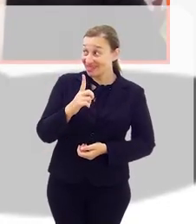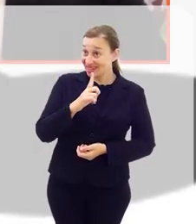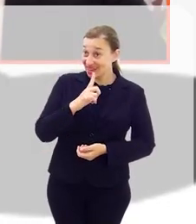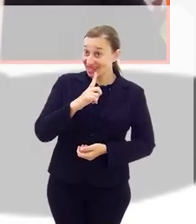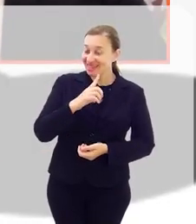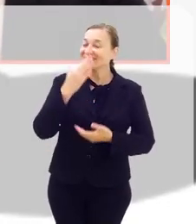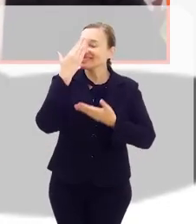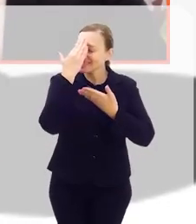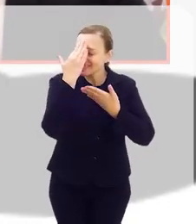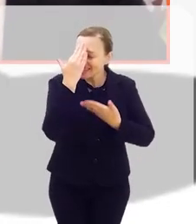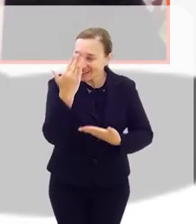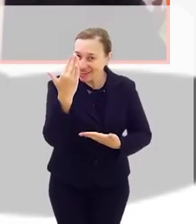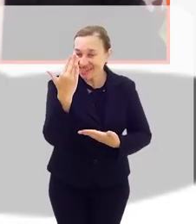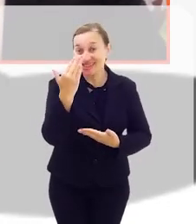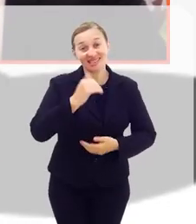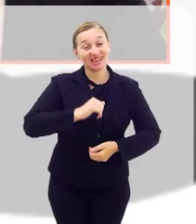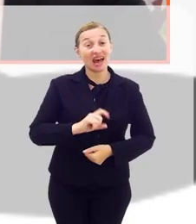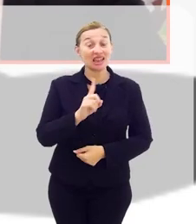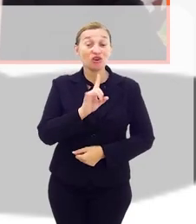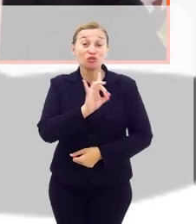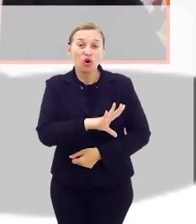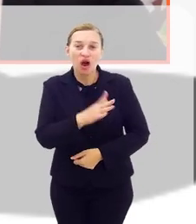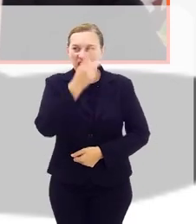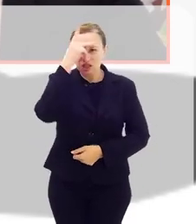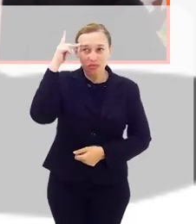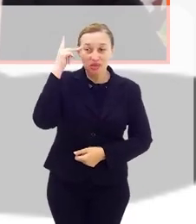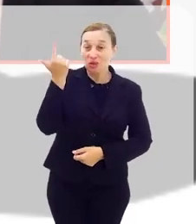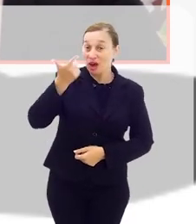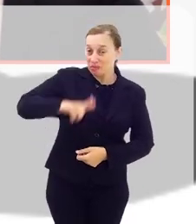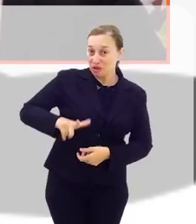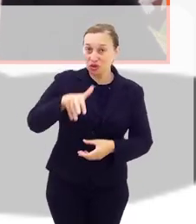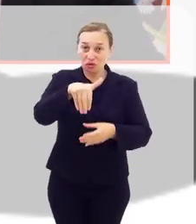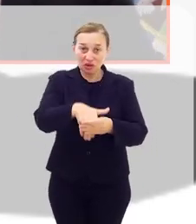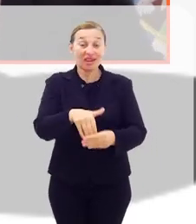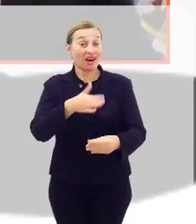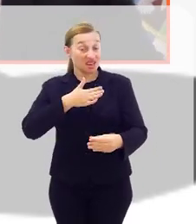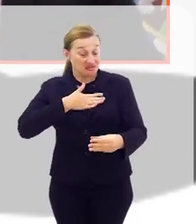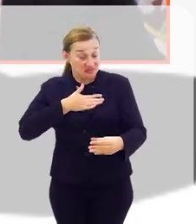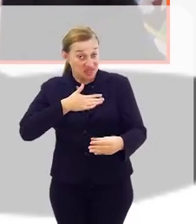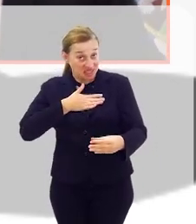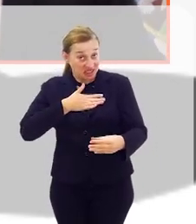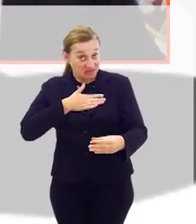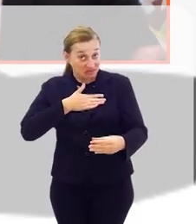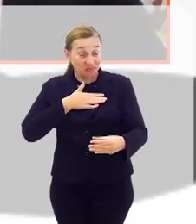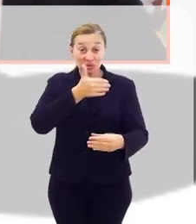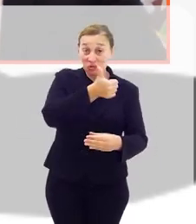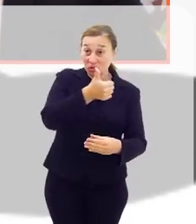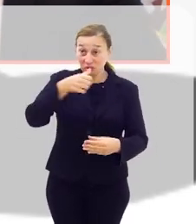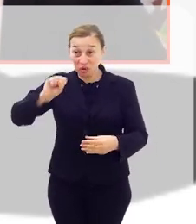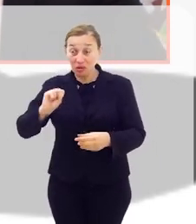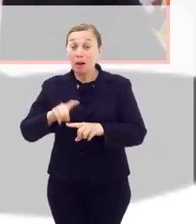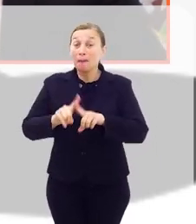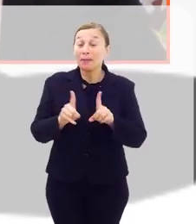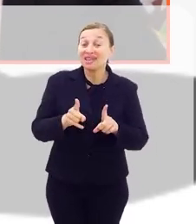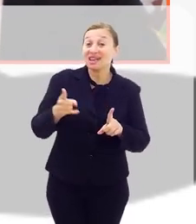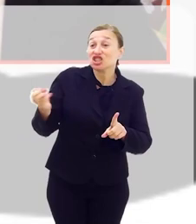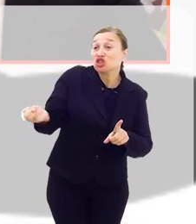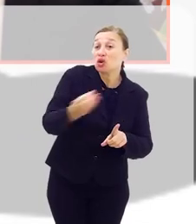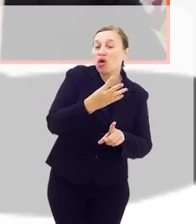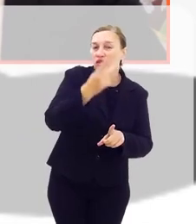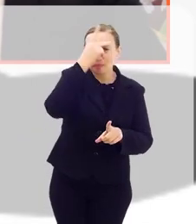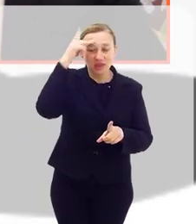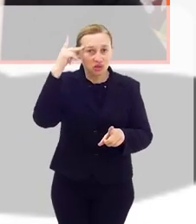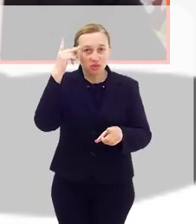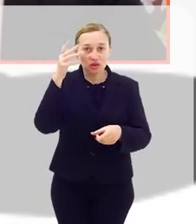estamos tendo, agradecer não só as pessoas que repetiram a votação de 2018, mas aquelas novas